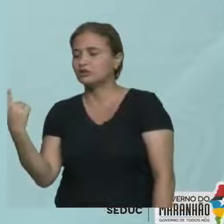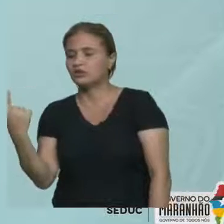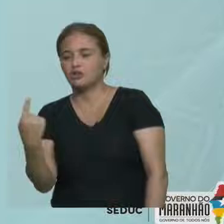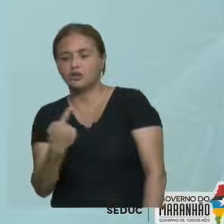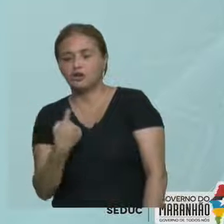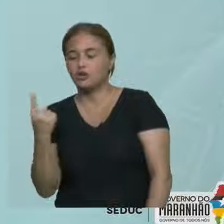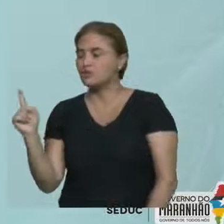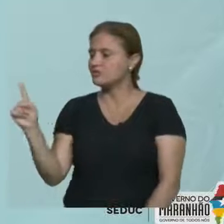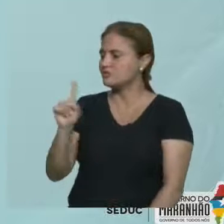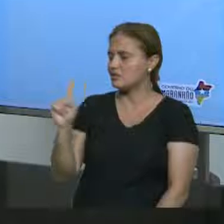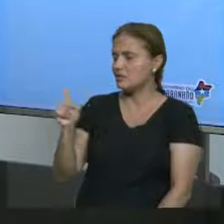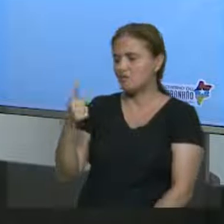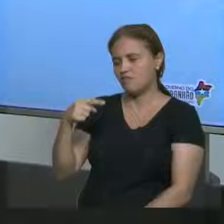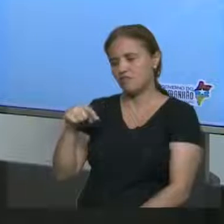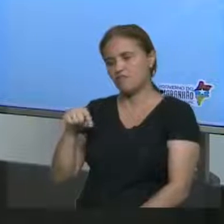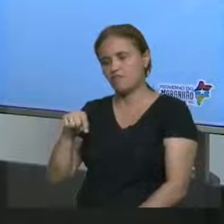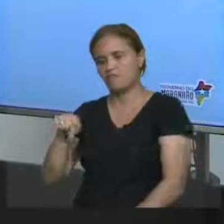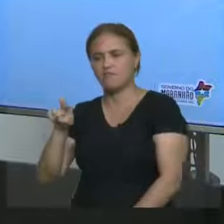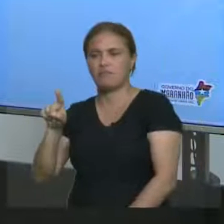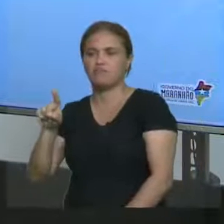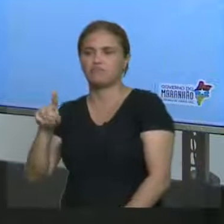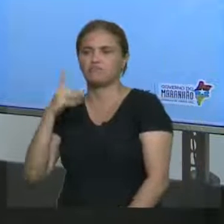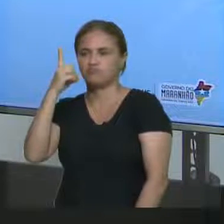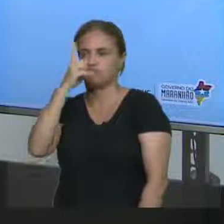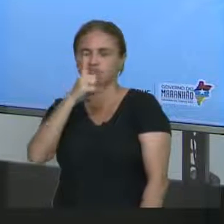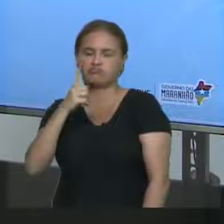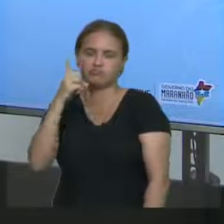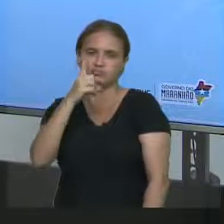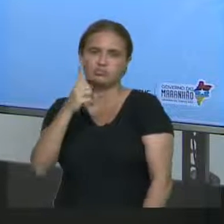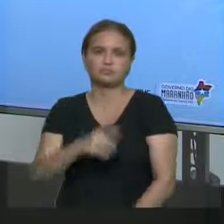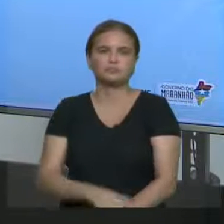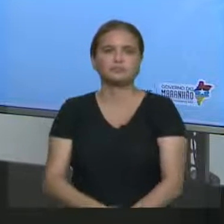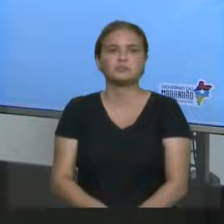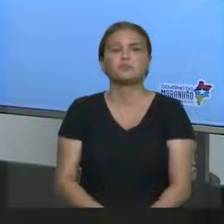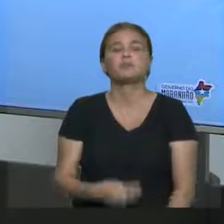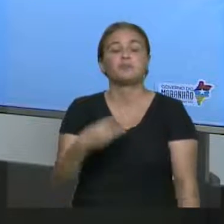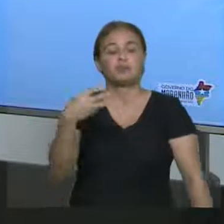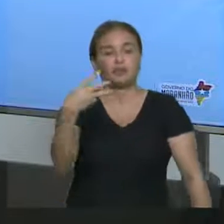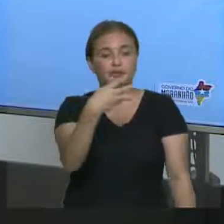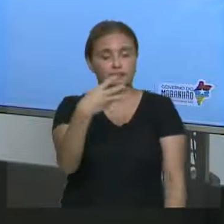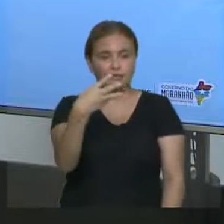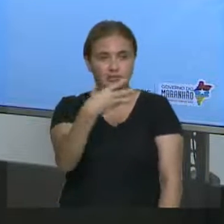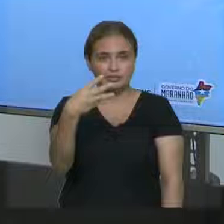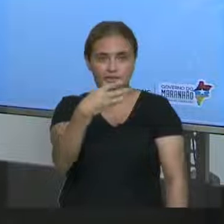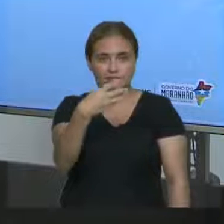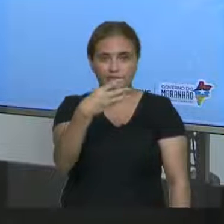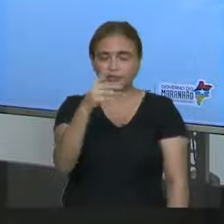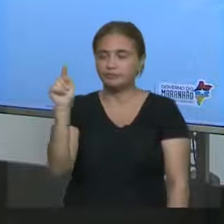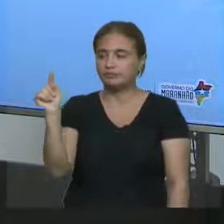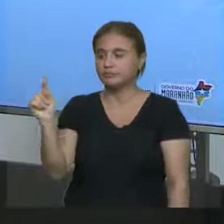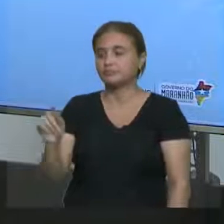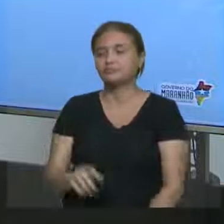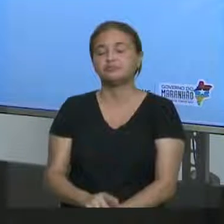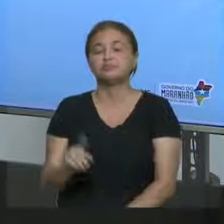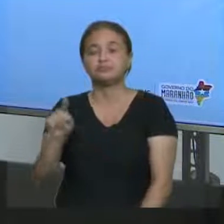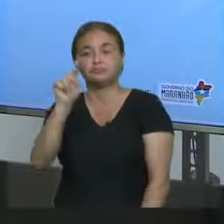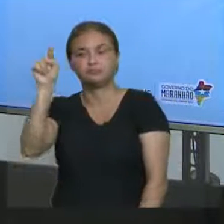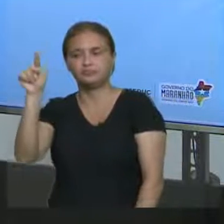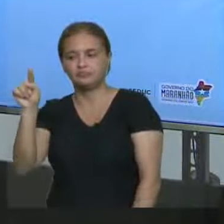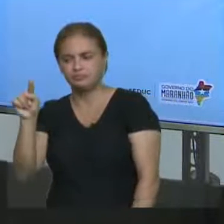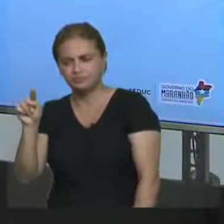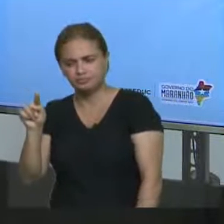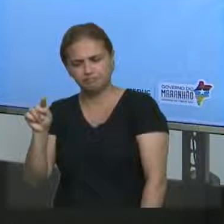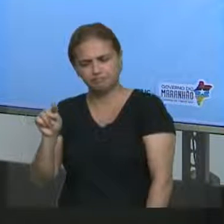relacionado ao simple present. Só mais um aí. E têm a seguinte opção. Na interrogativa, preencha. Temos um